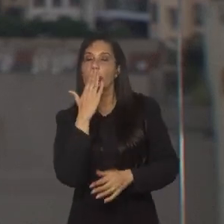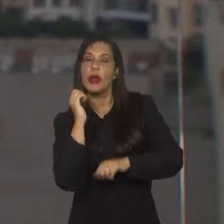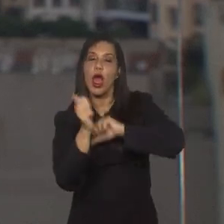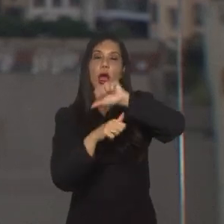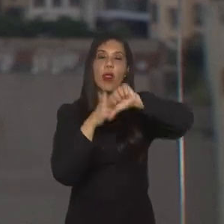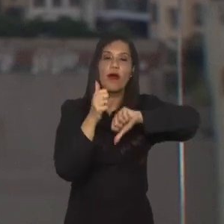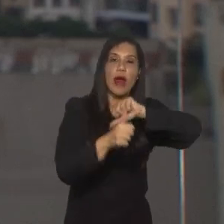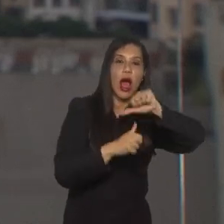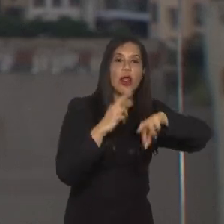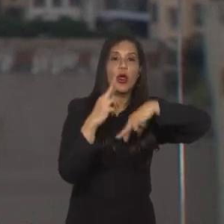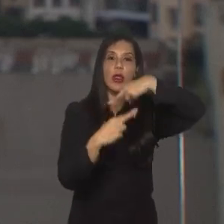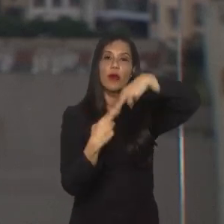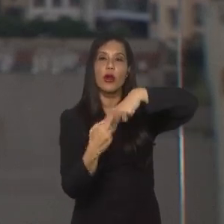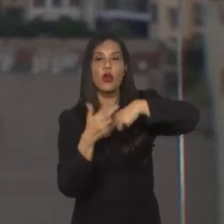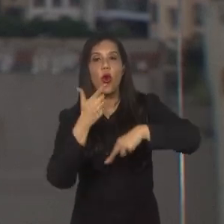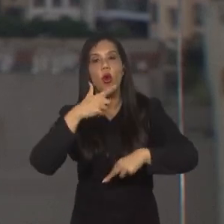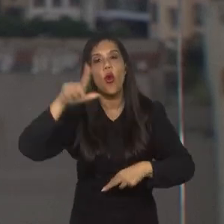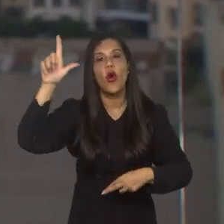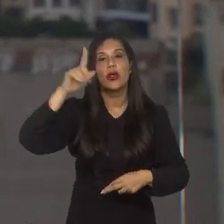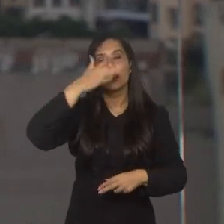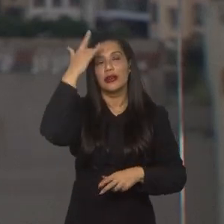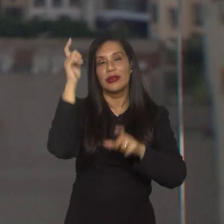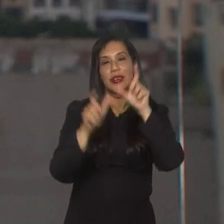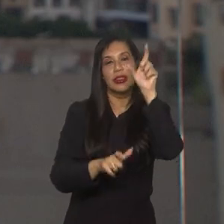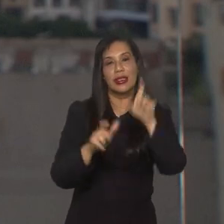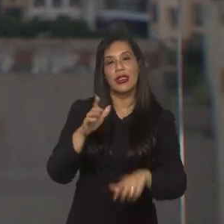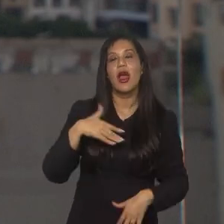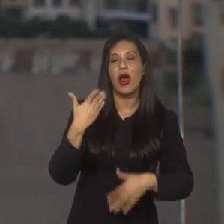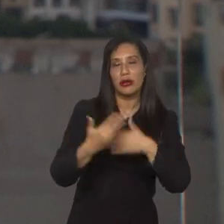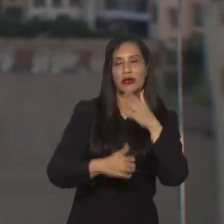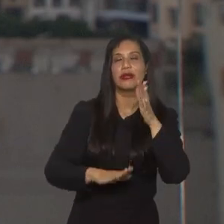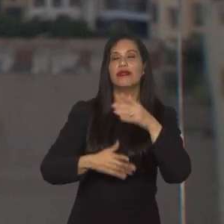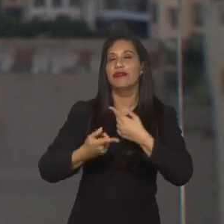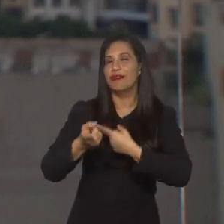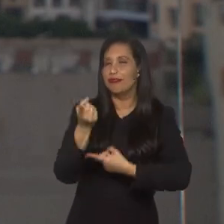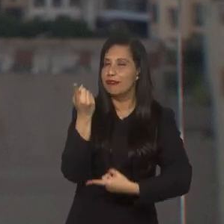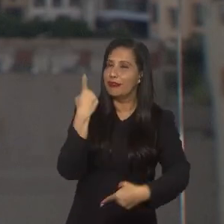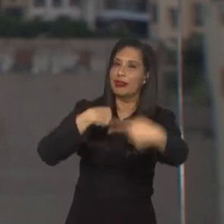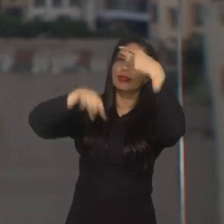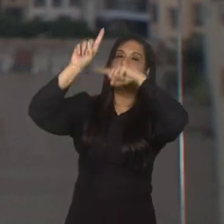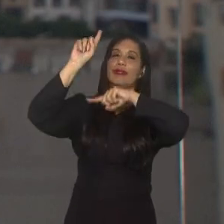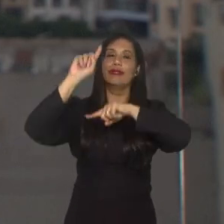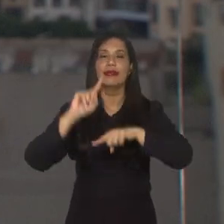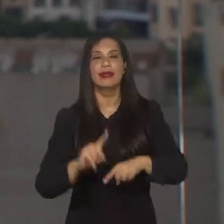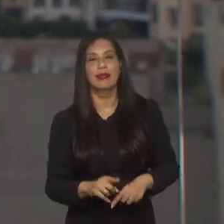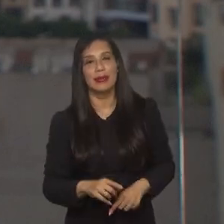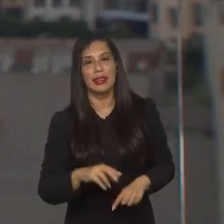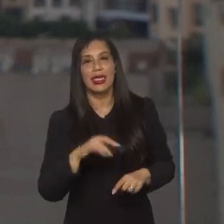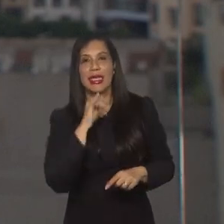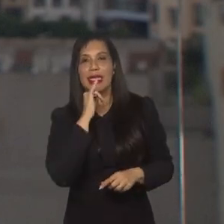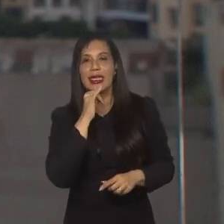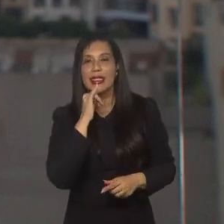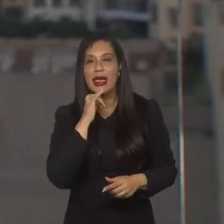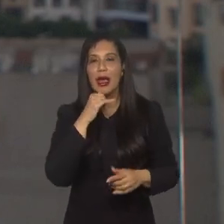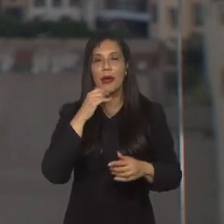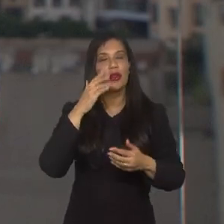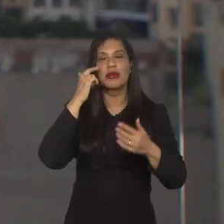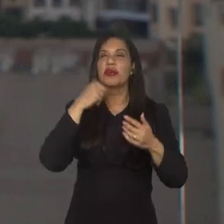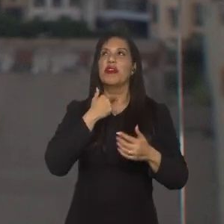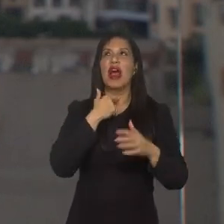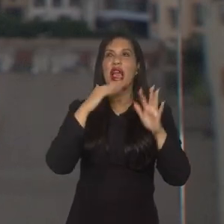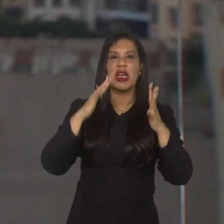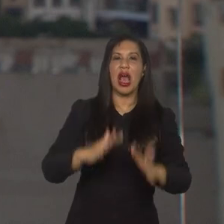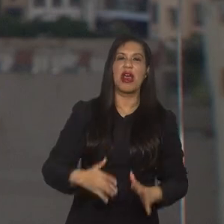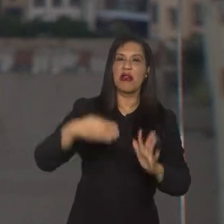outras jogadoras, e eu acho que só tem a crescer, não tem o que recuar mais, sabe?